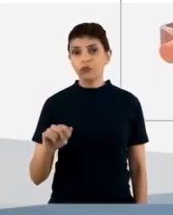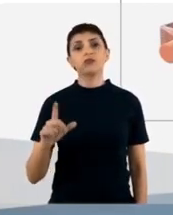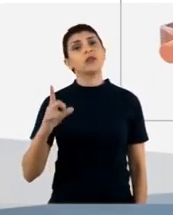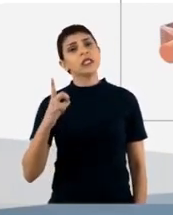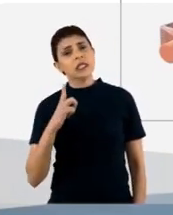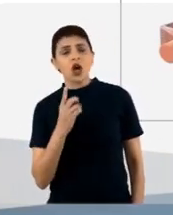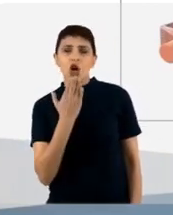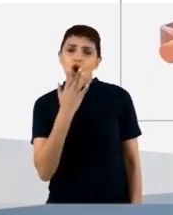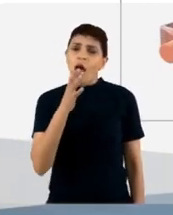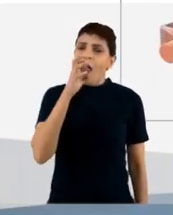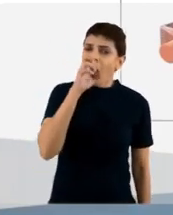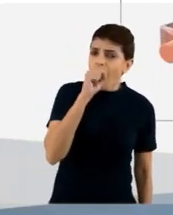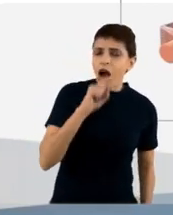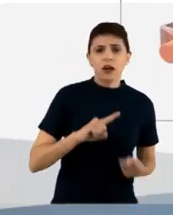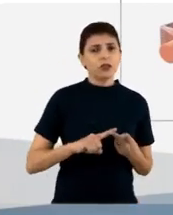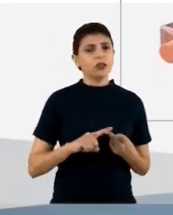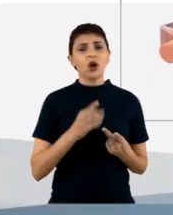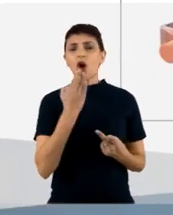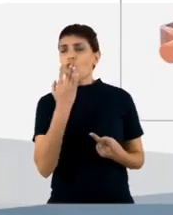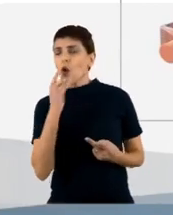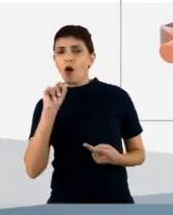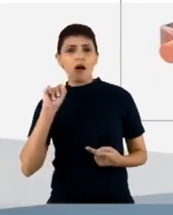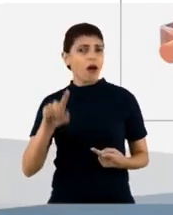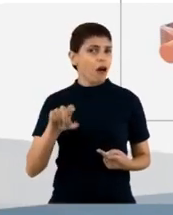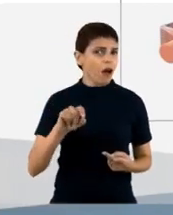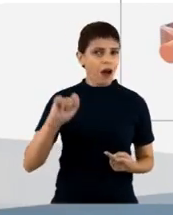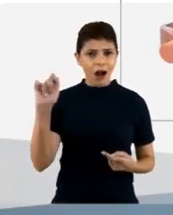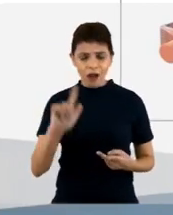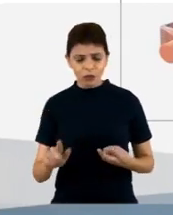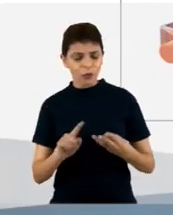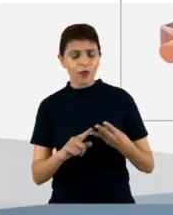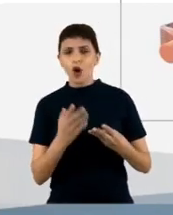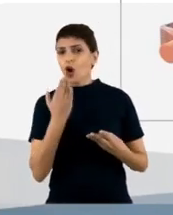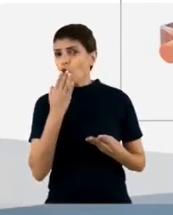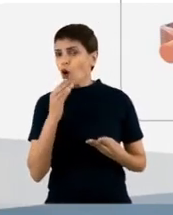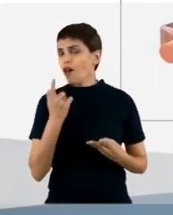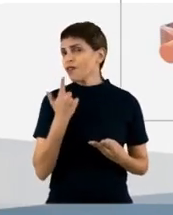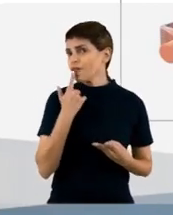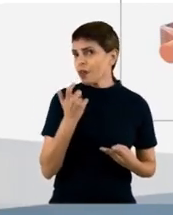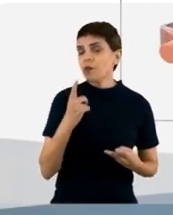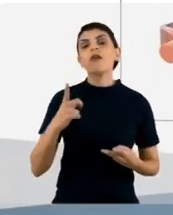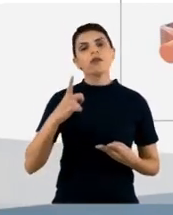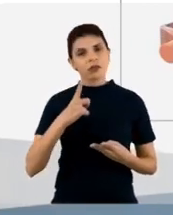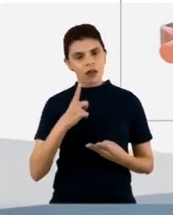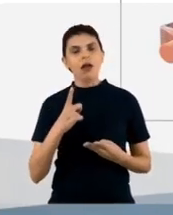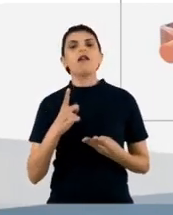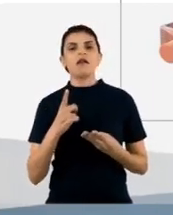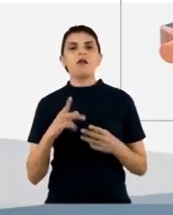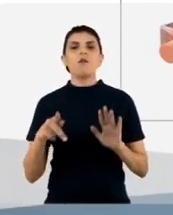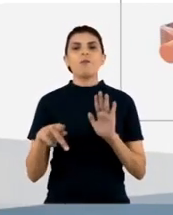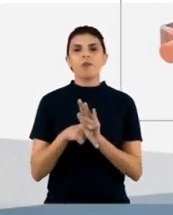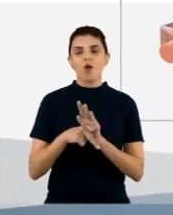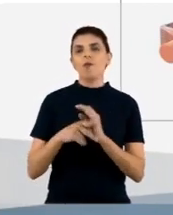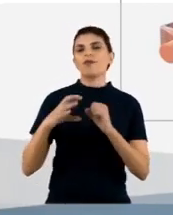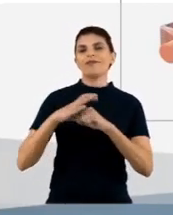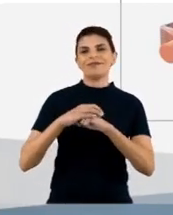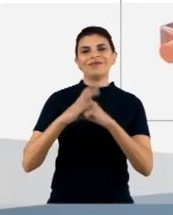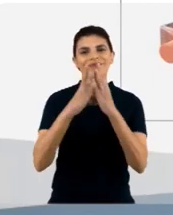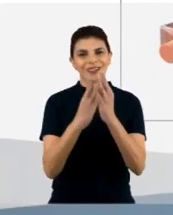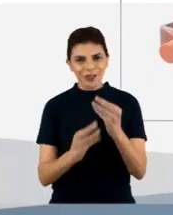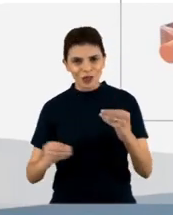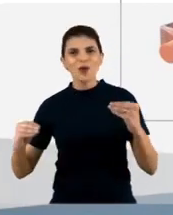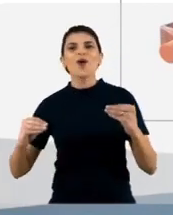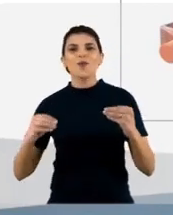o hibridoma laranja, o hibridoma azul, o hibridoma vermelho. Cada um deles dá origem a um anticorpo monoclonal. E nós vamos